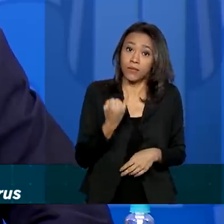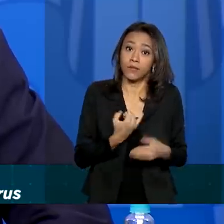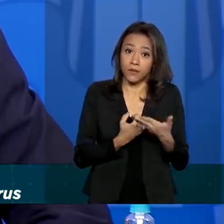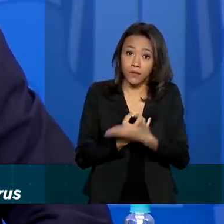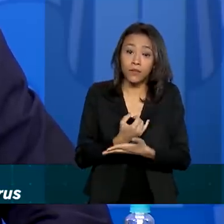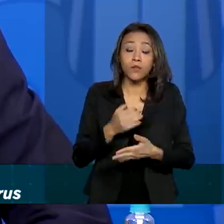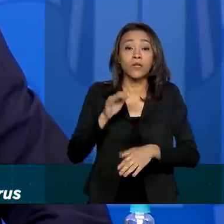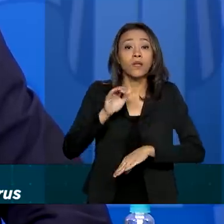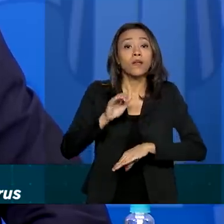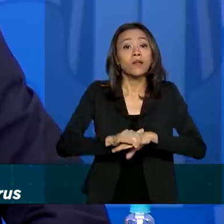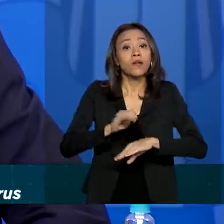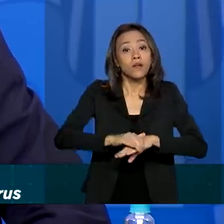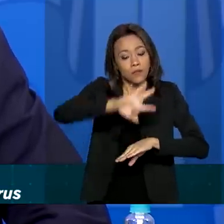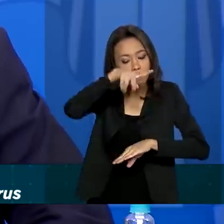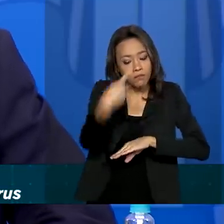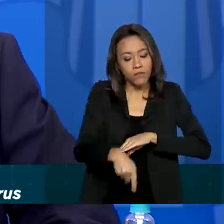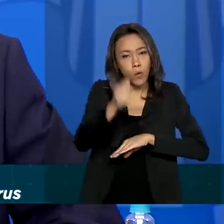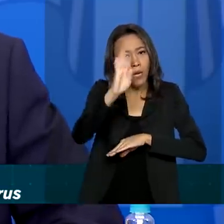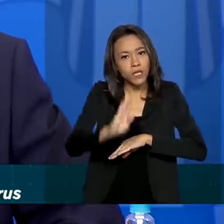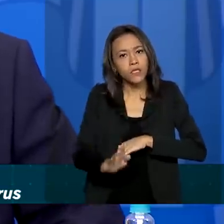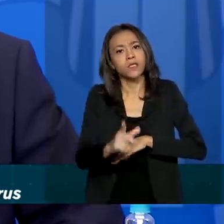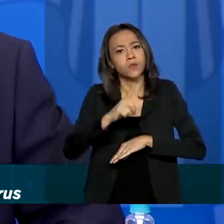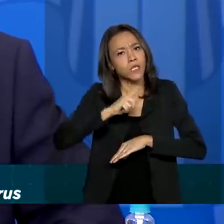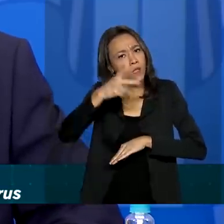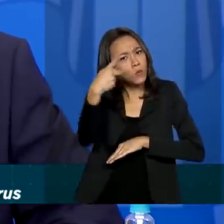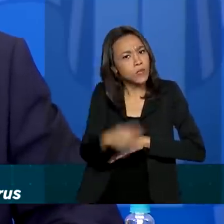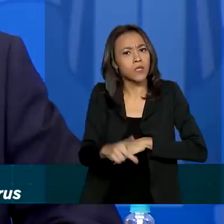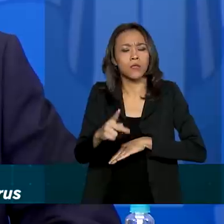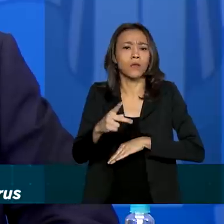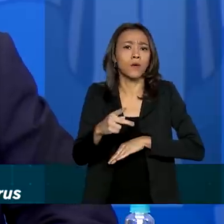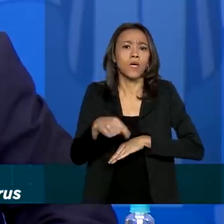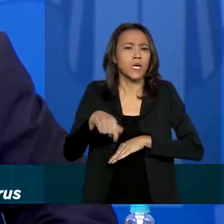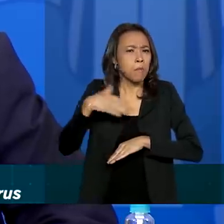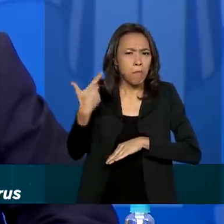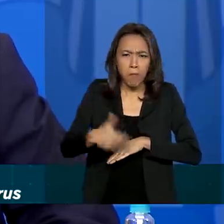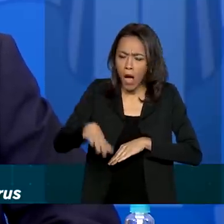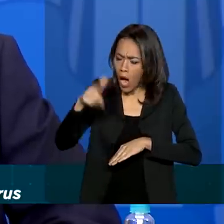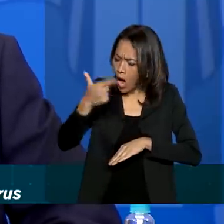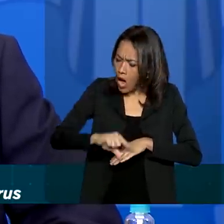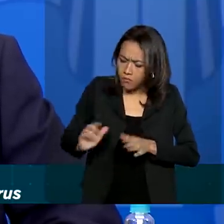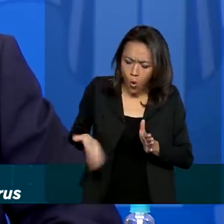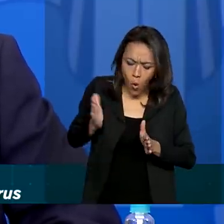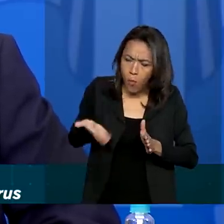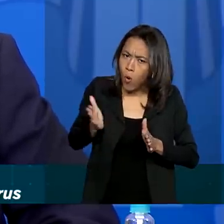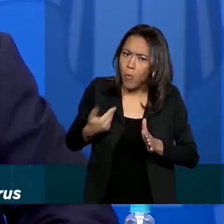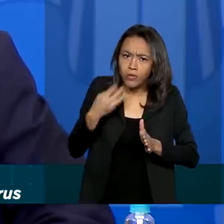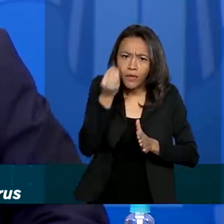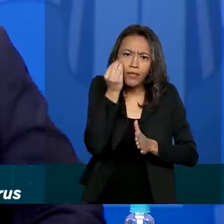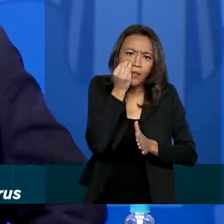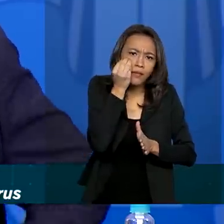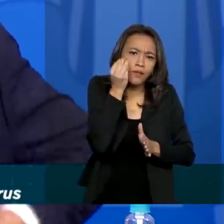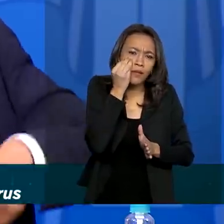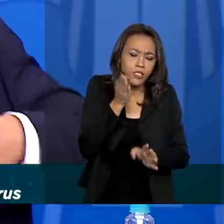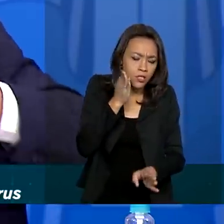autonomia no país e na possibilidade de aumentar a quantidade de testes clínicos feitos no Brasil com os kits,